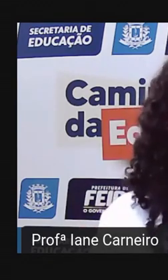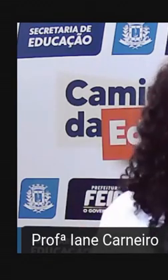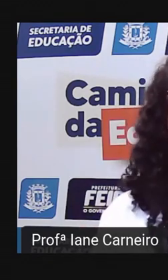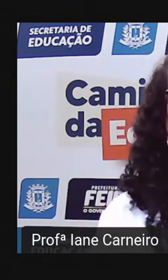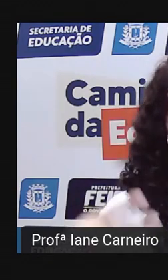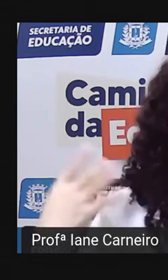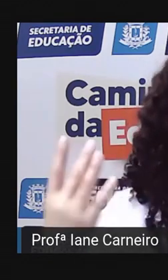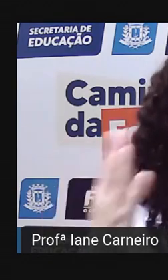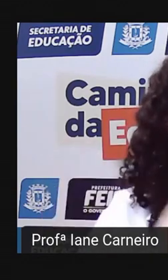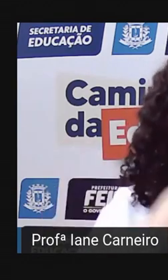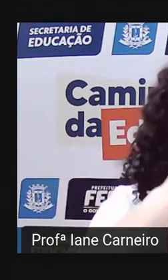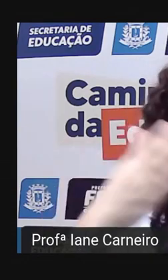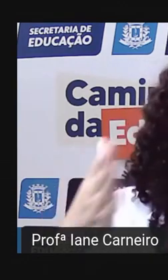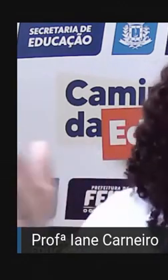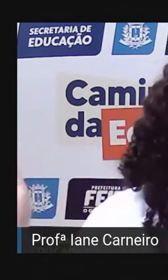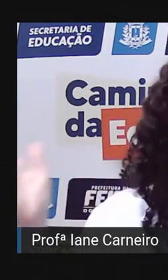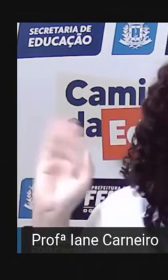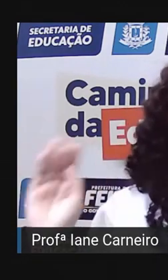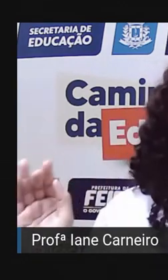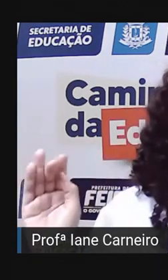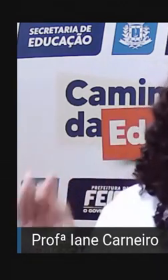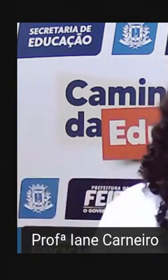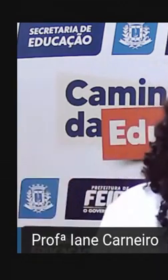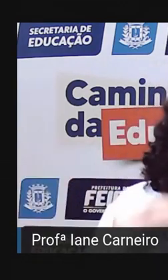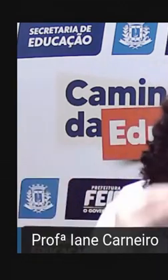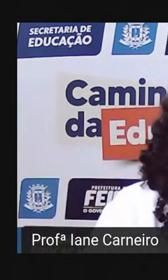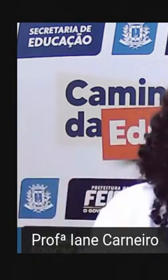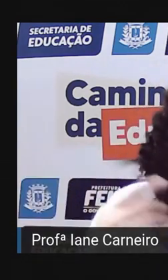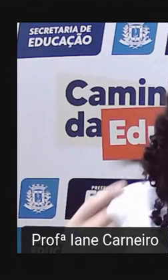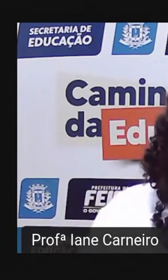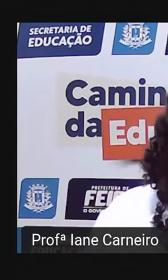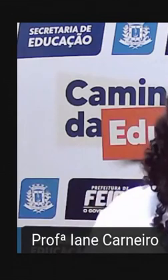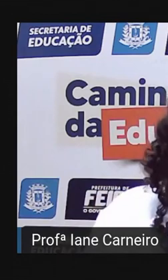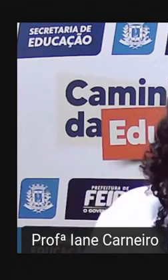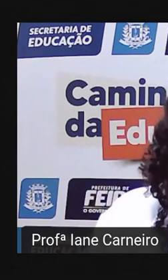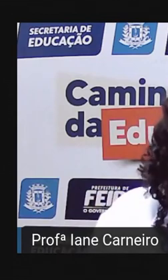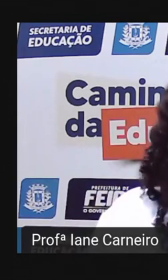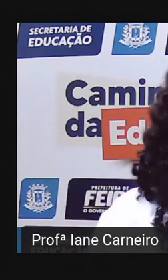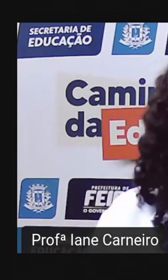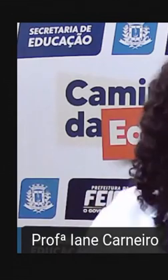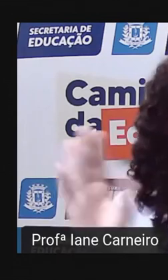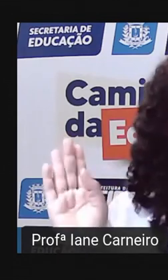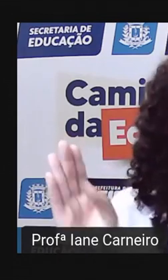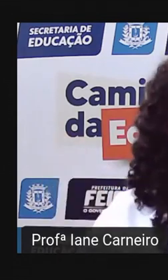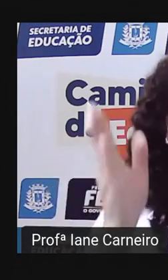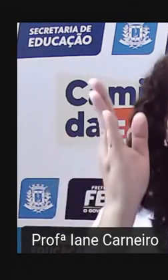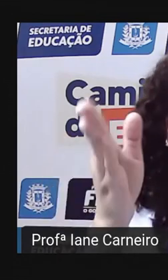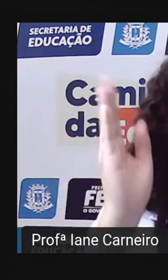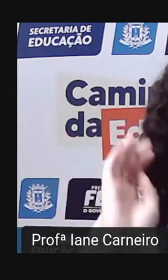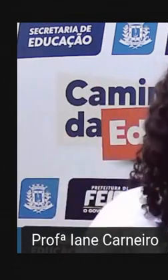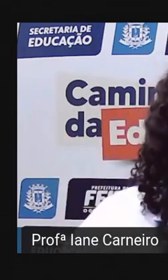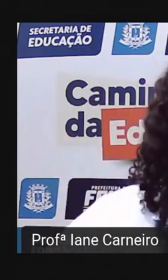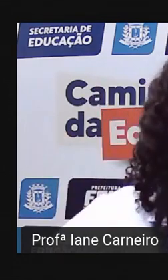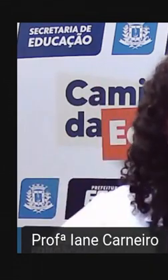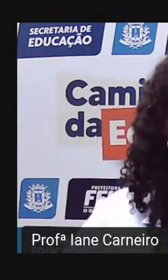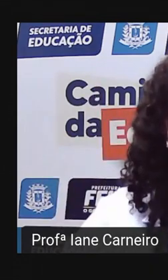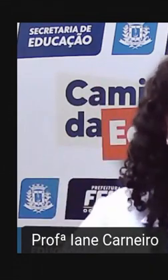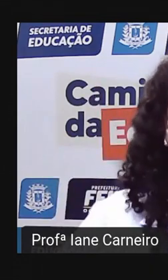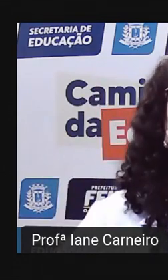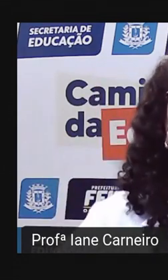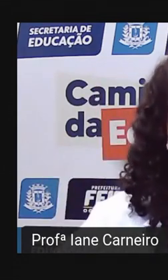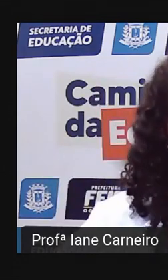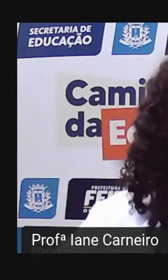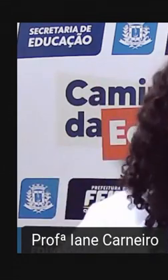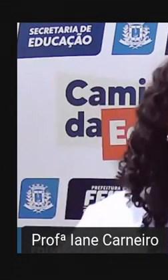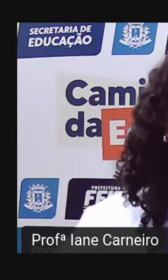banho E aí você vai falando Dos colegas Ou brincar de cobrinha Do jeito que você quiser Vocês viram que até o cachorrinho